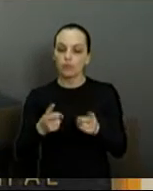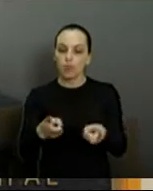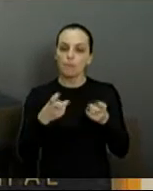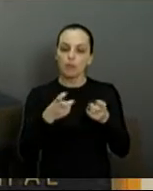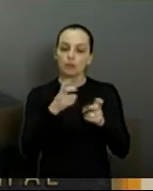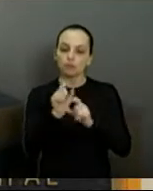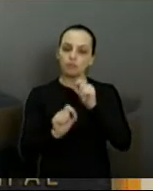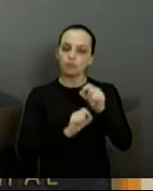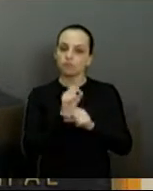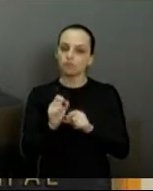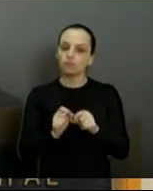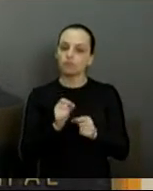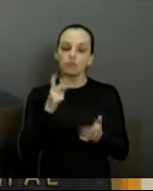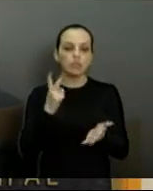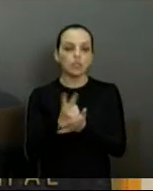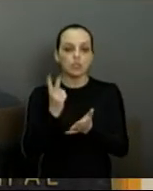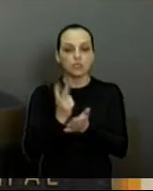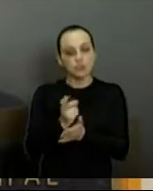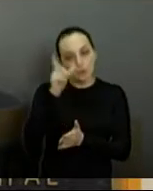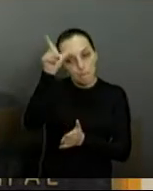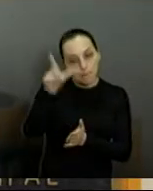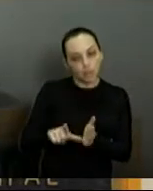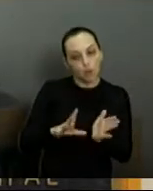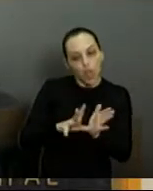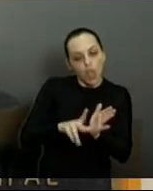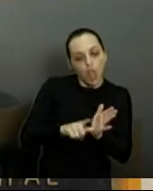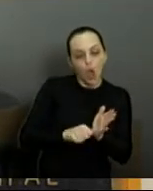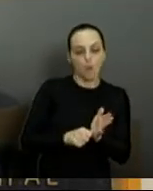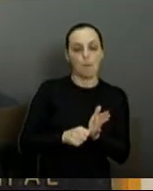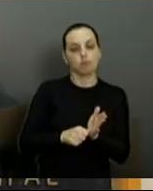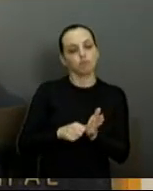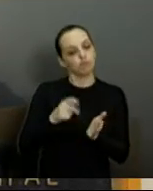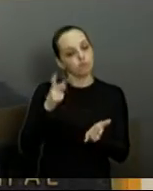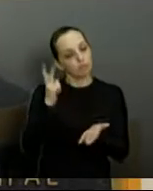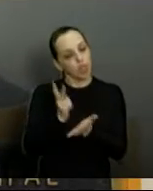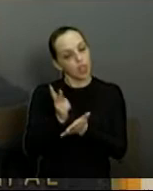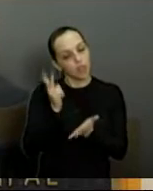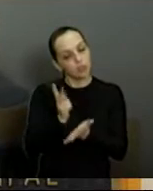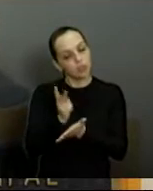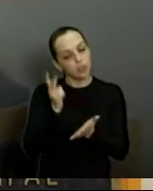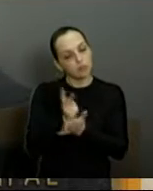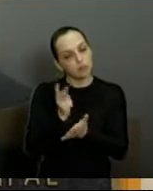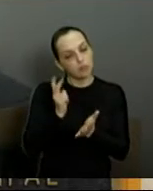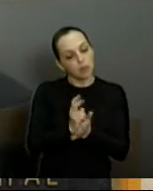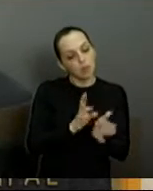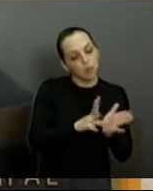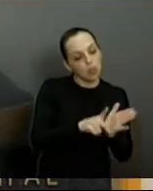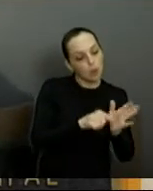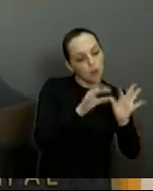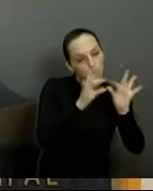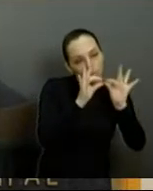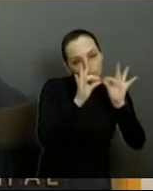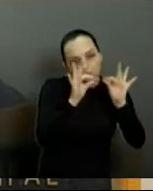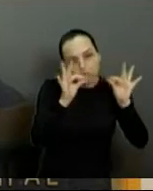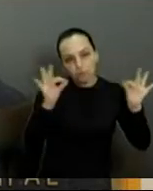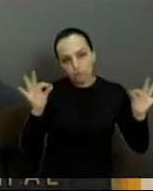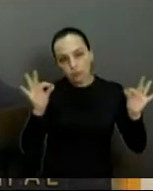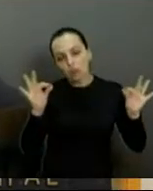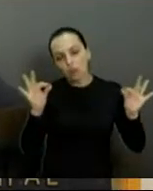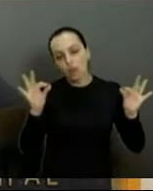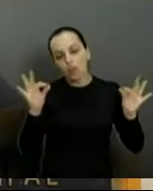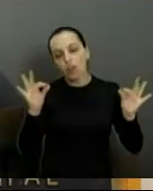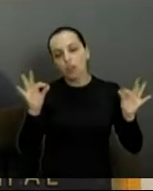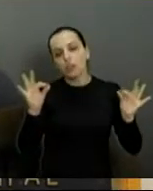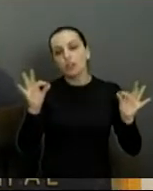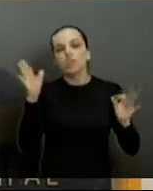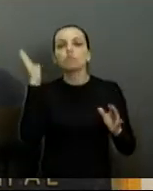os mesmos assaltantes, o mesmo vagabundo que estão assaltando, roubando o fio, procura ver a hora que a família não está